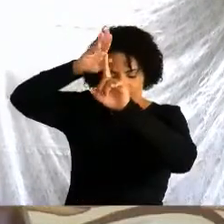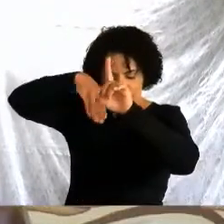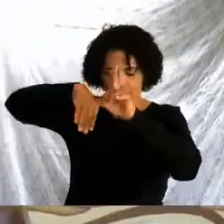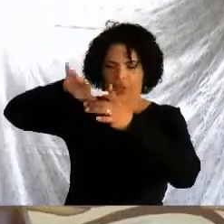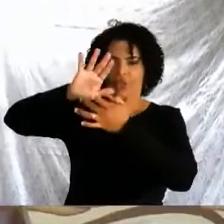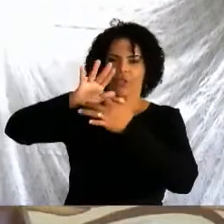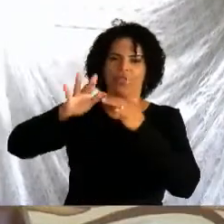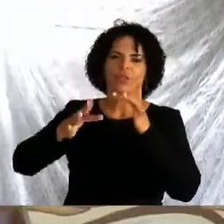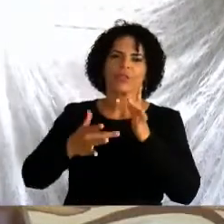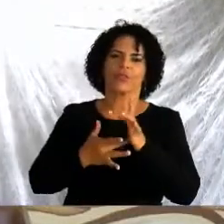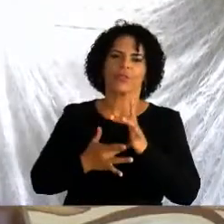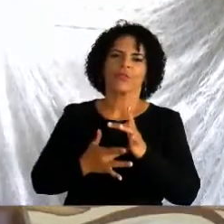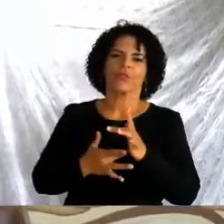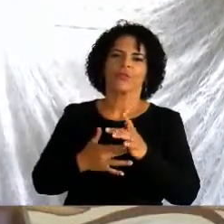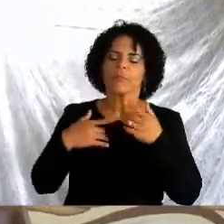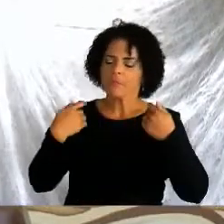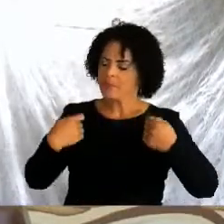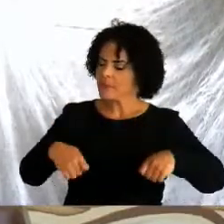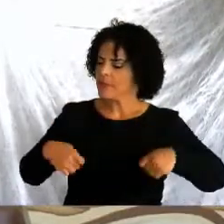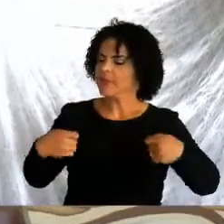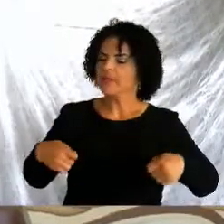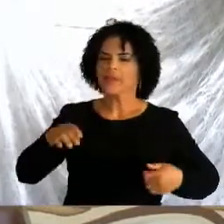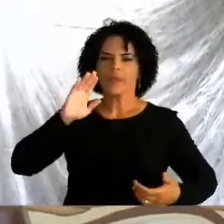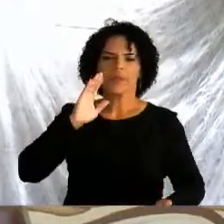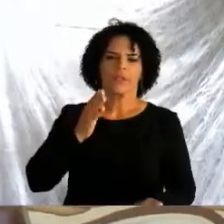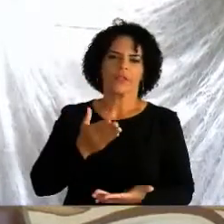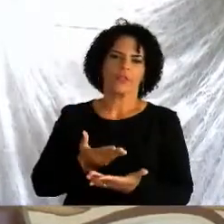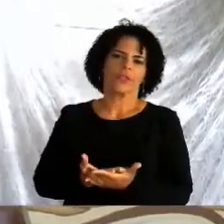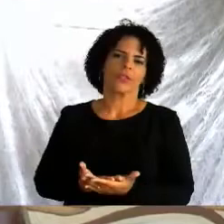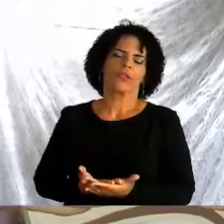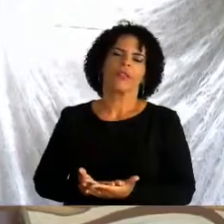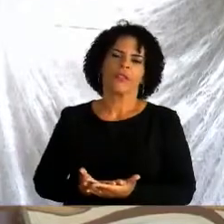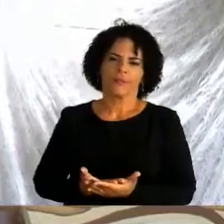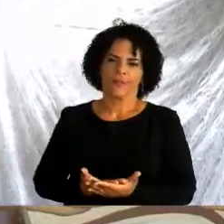servem, dos que acreditam.